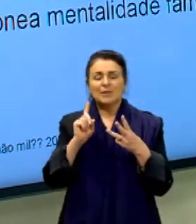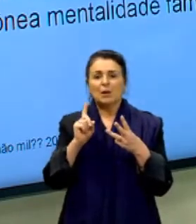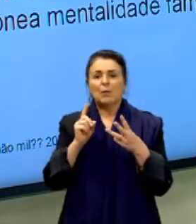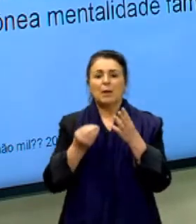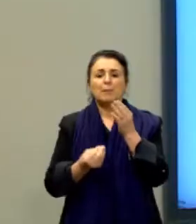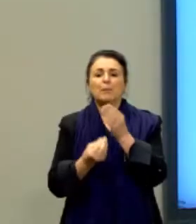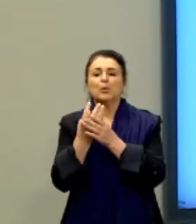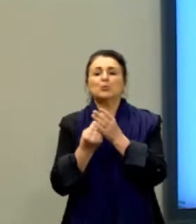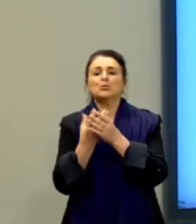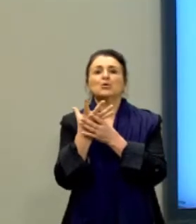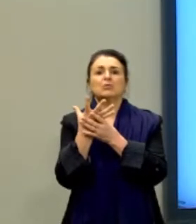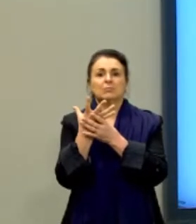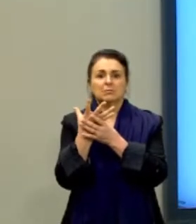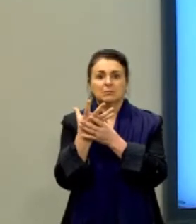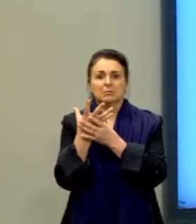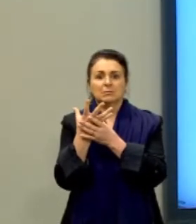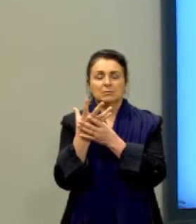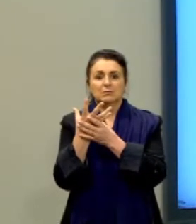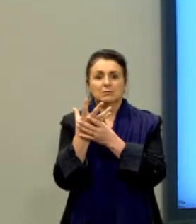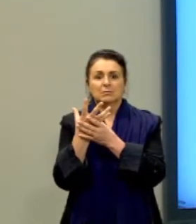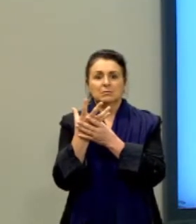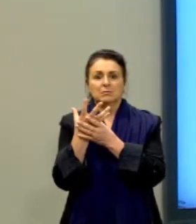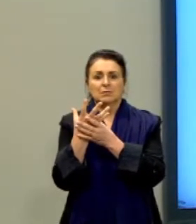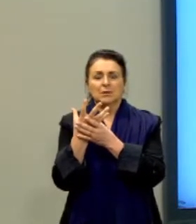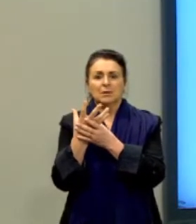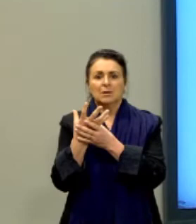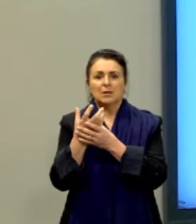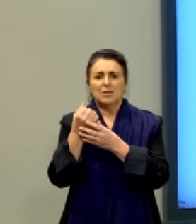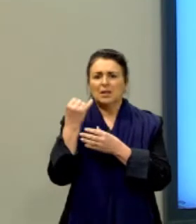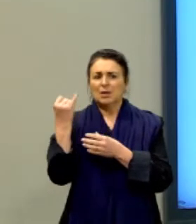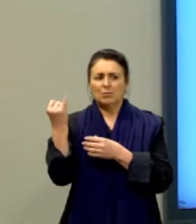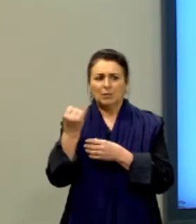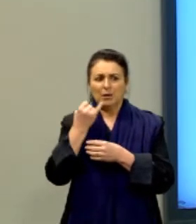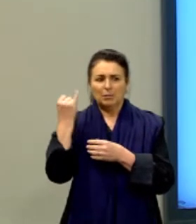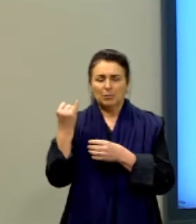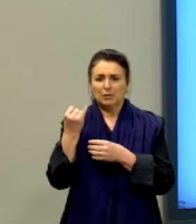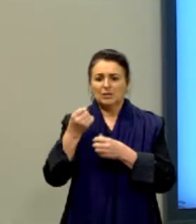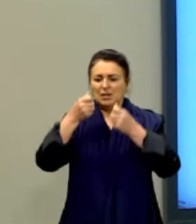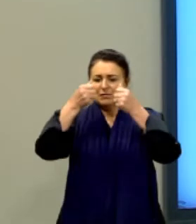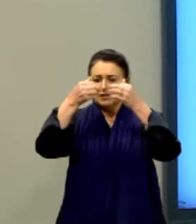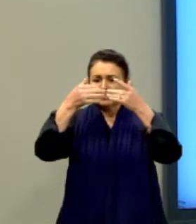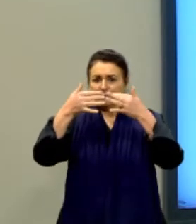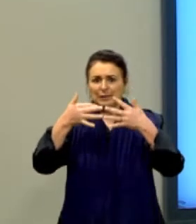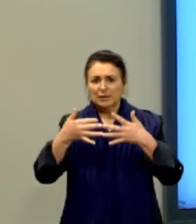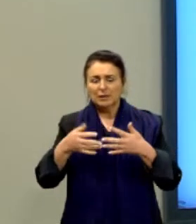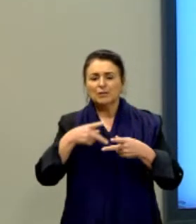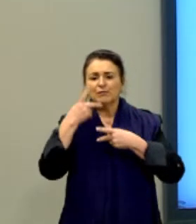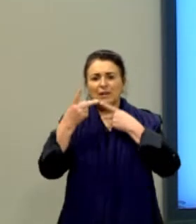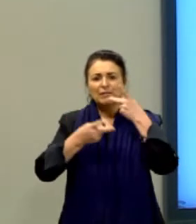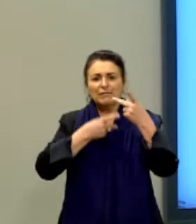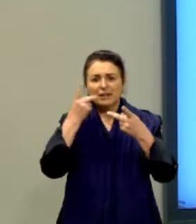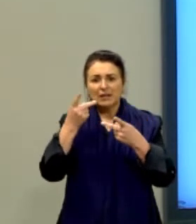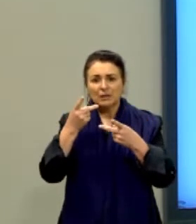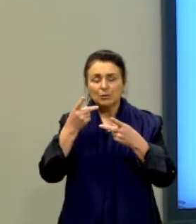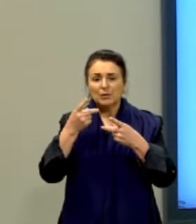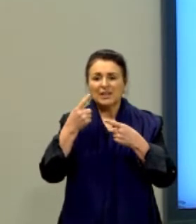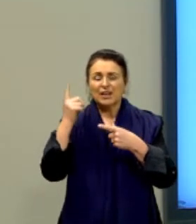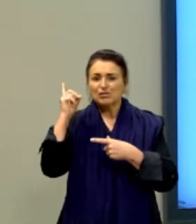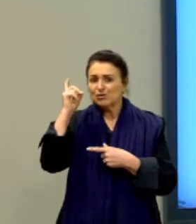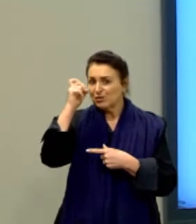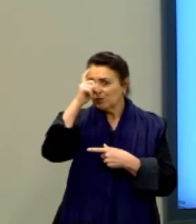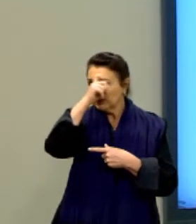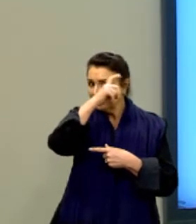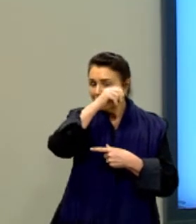Porque, olha só, até aqui, que ela vai explicando o tema, que ela está falando? Ela está falando sobre a dificuldade de